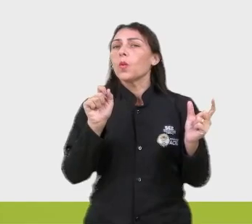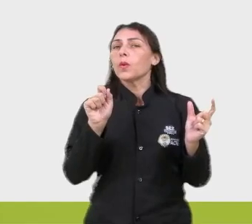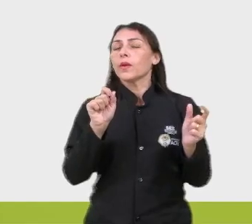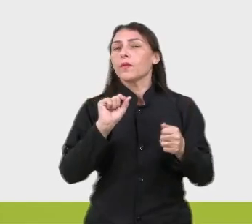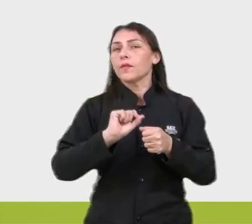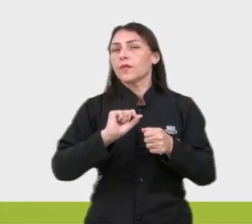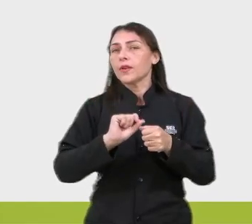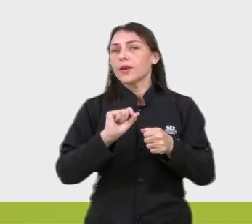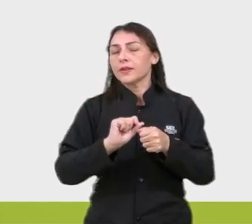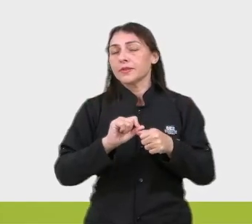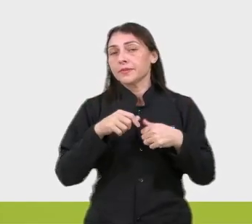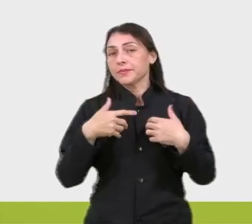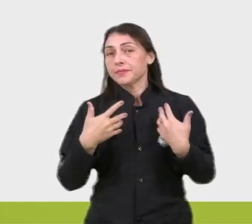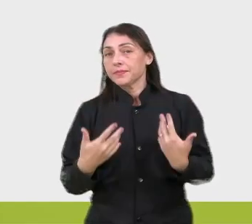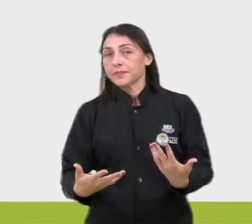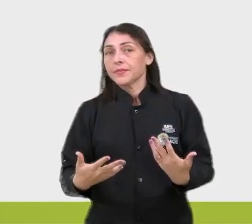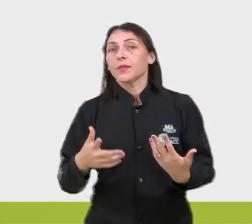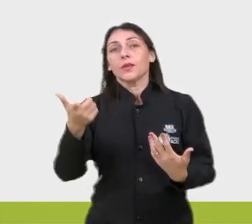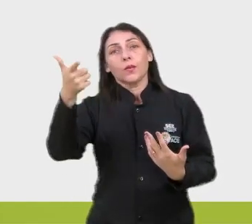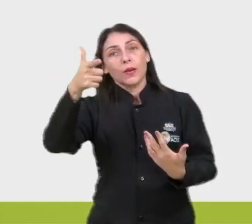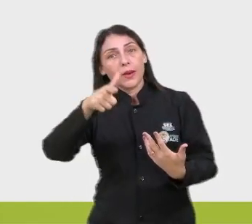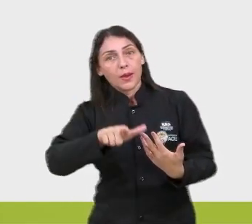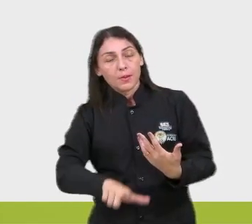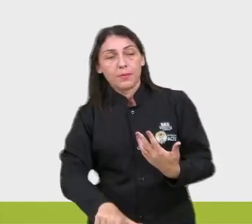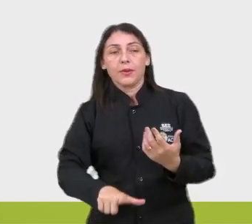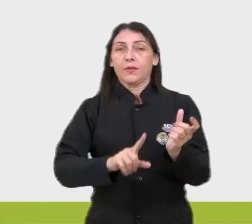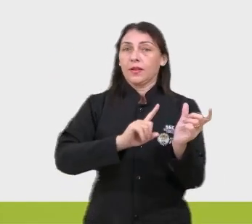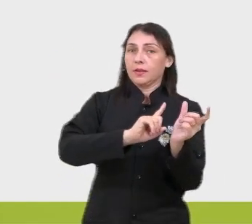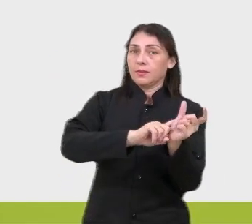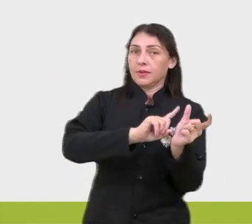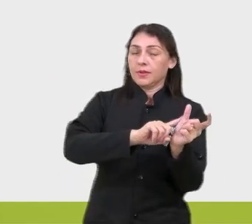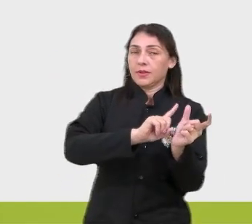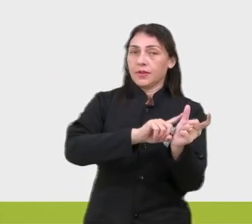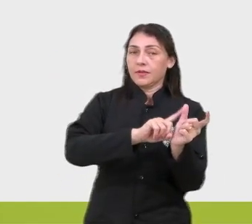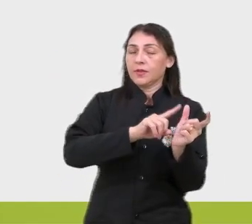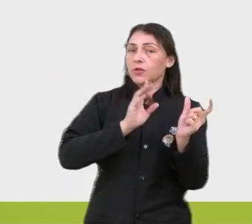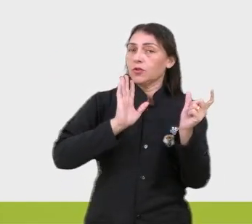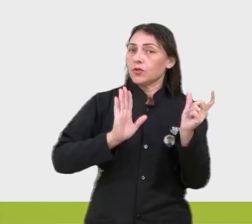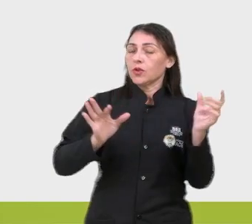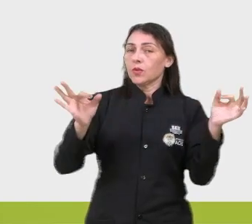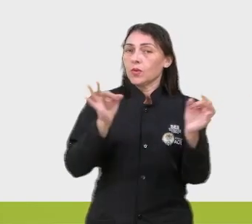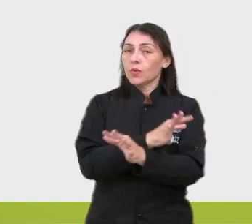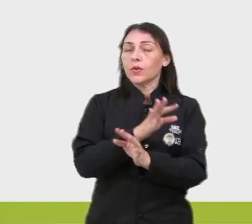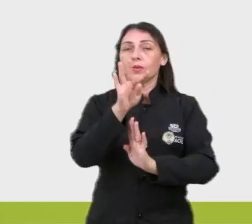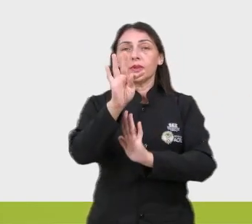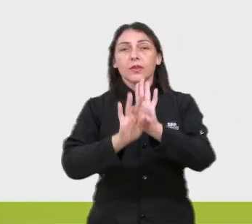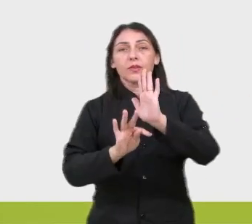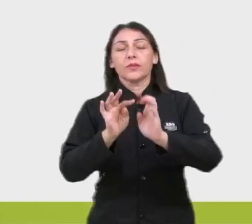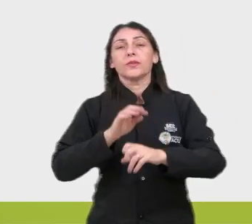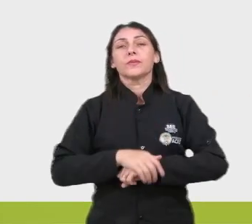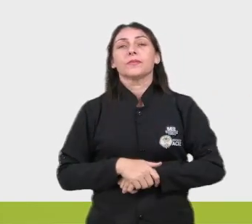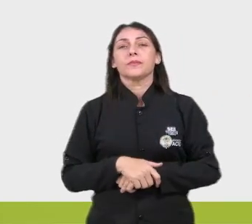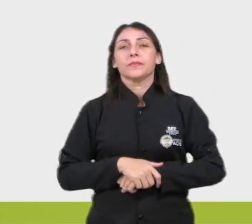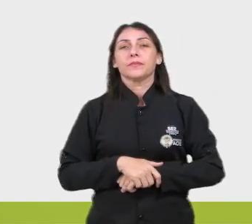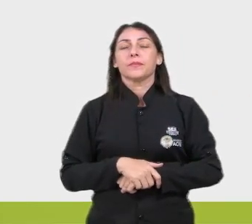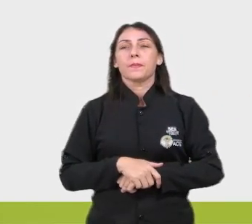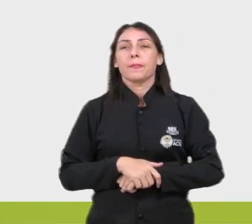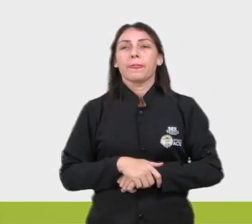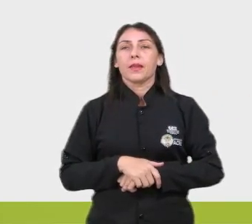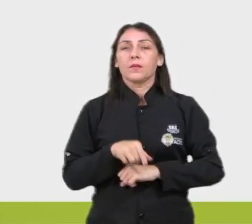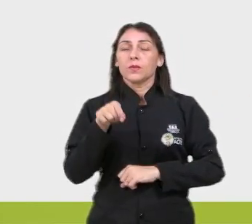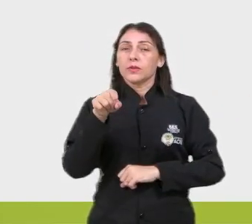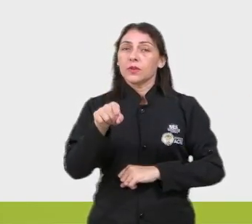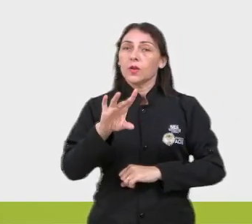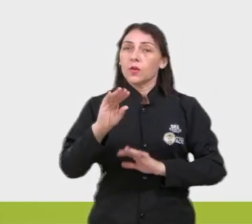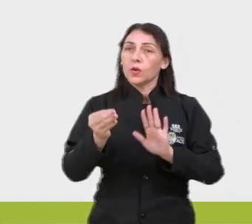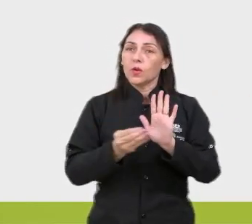faço, o eu devo fazer quando eu repetir essas palavras, sendo que eu já concluí o meu texto? Simples. Você